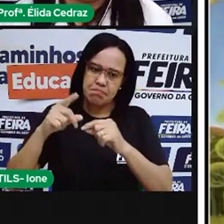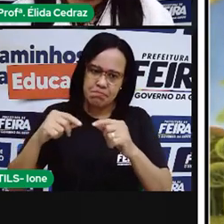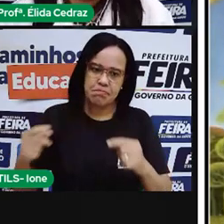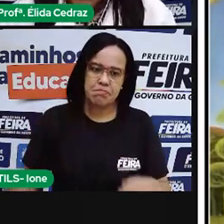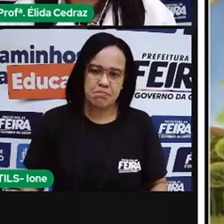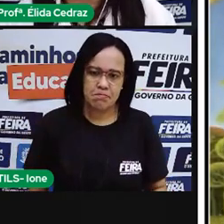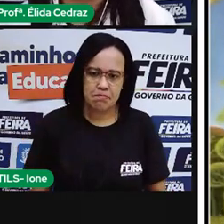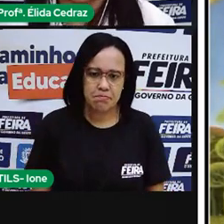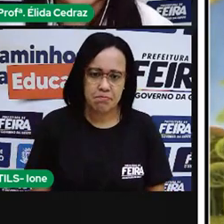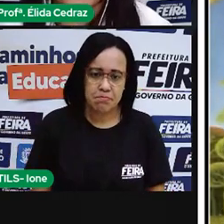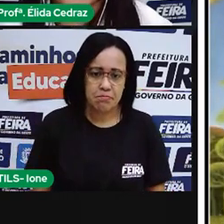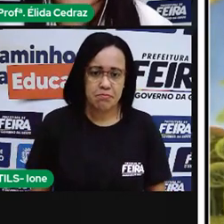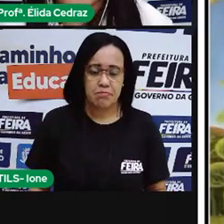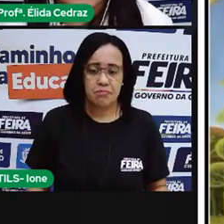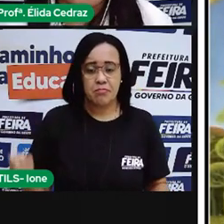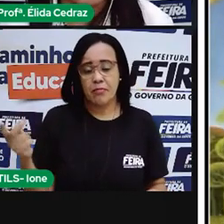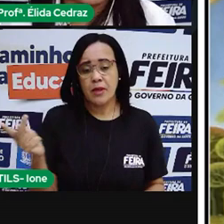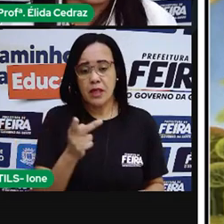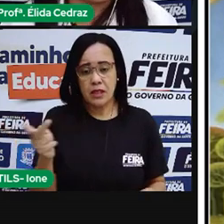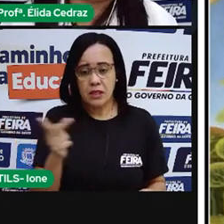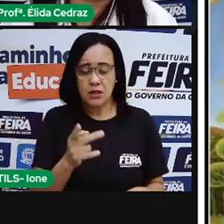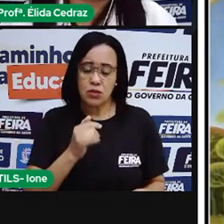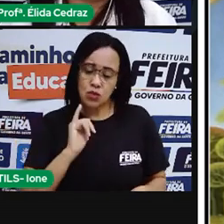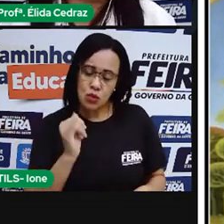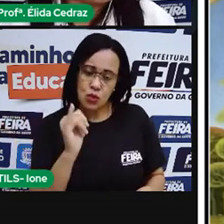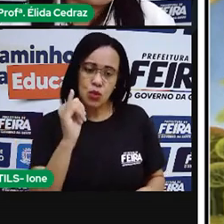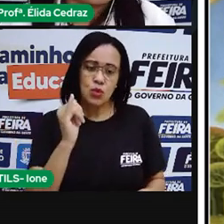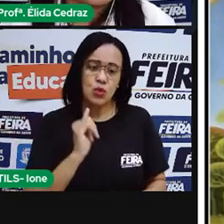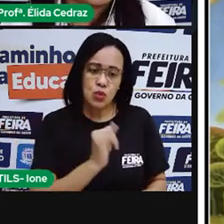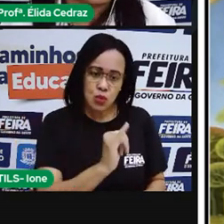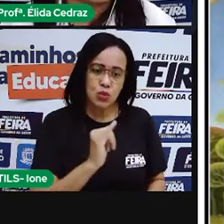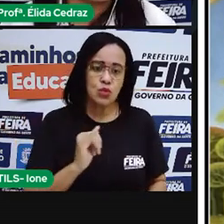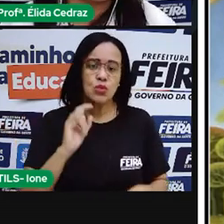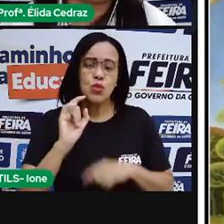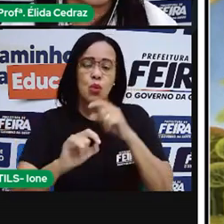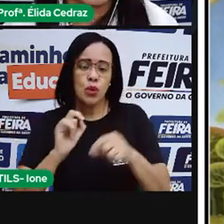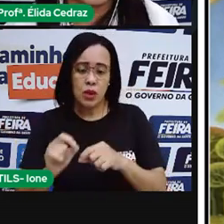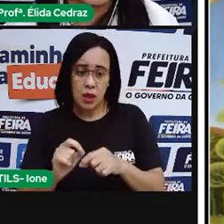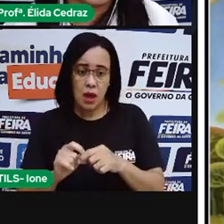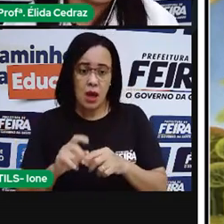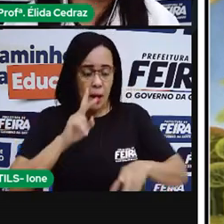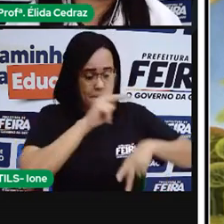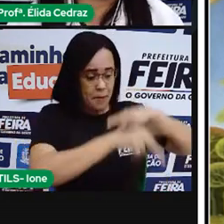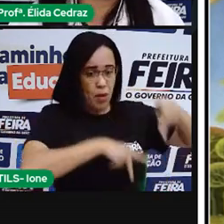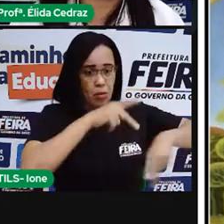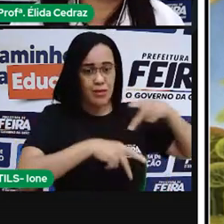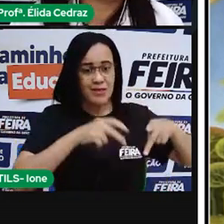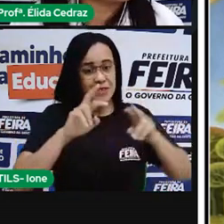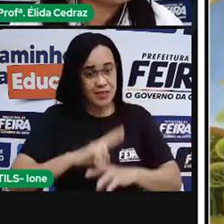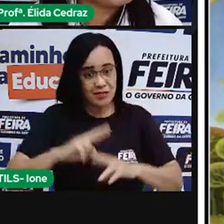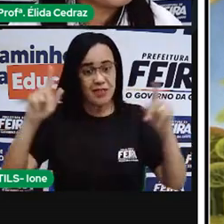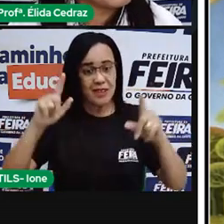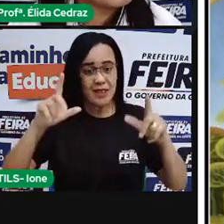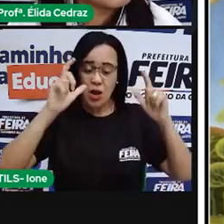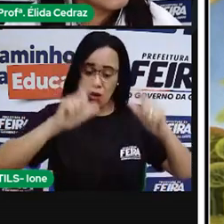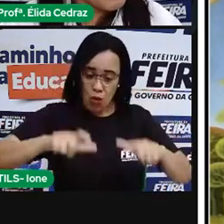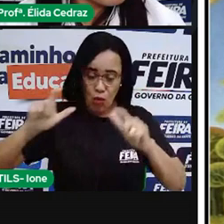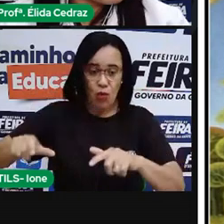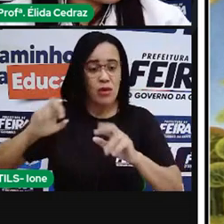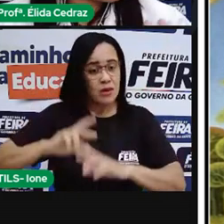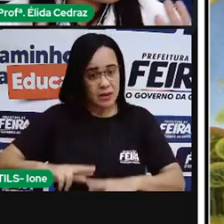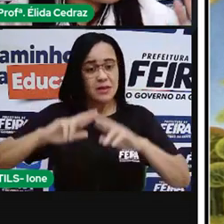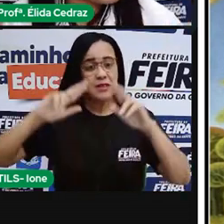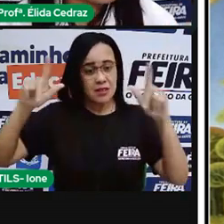Esses dois contos mostram como dois povos diferentes, de lugares diferentes,